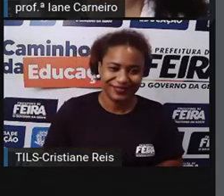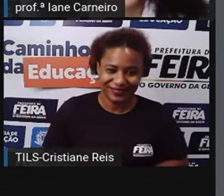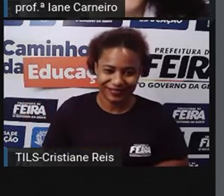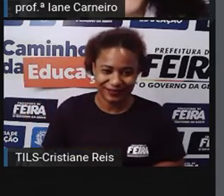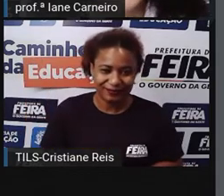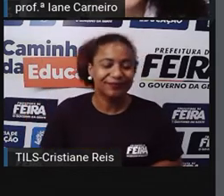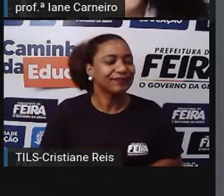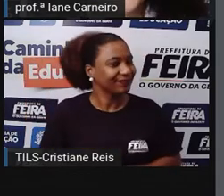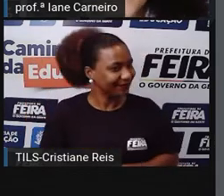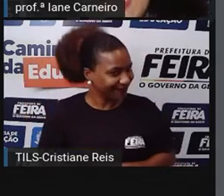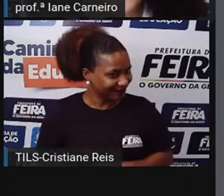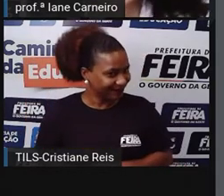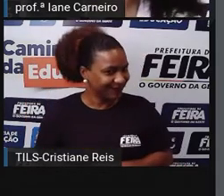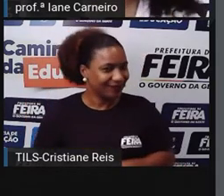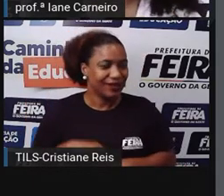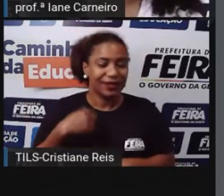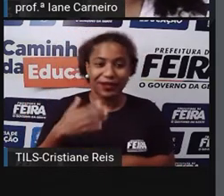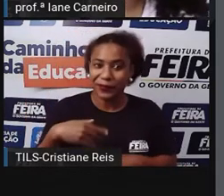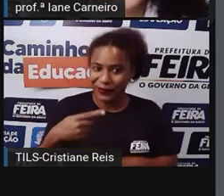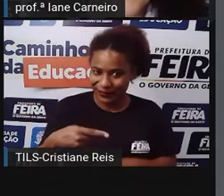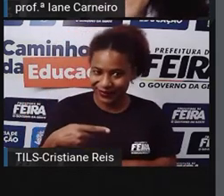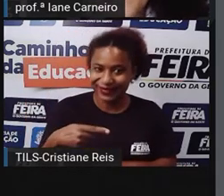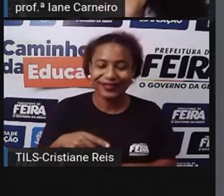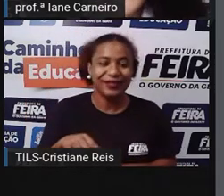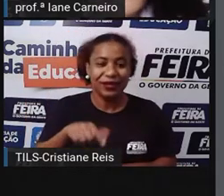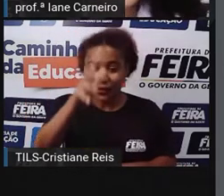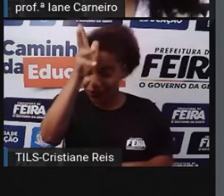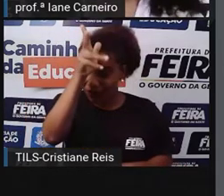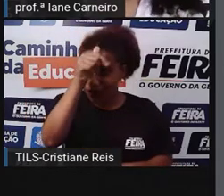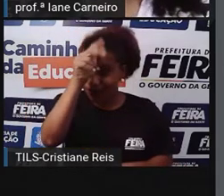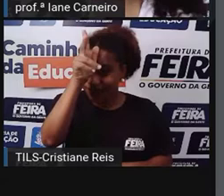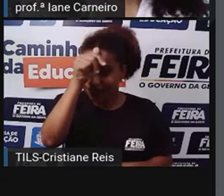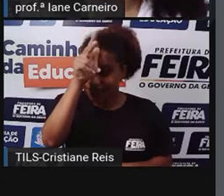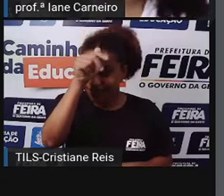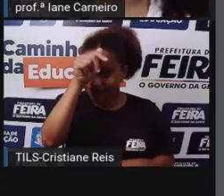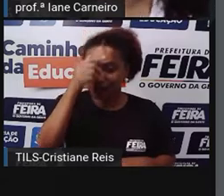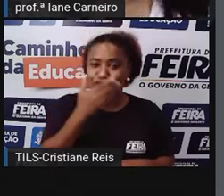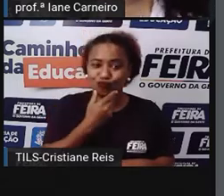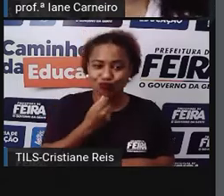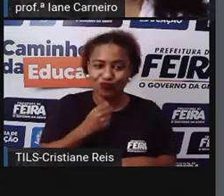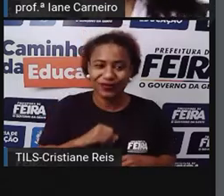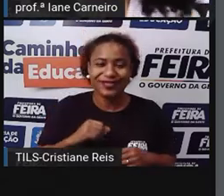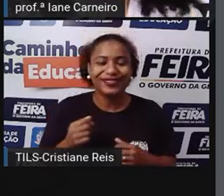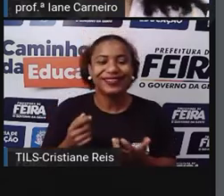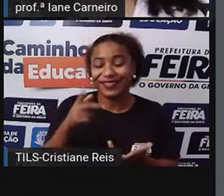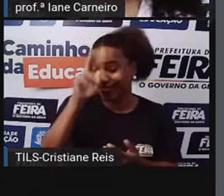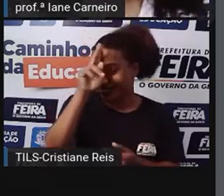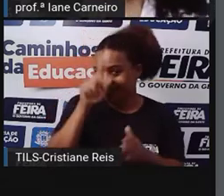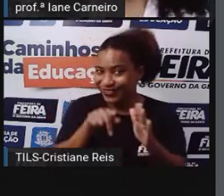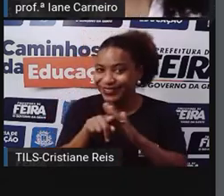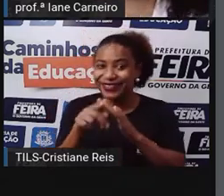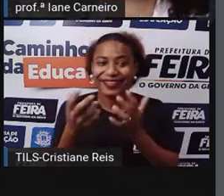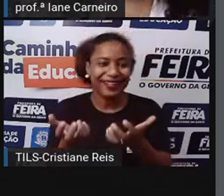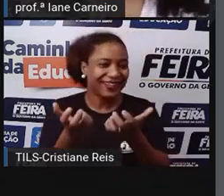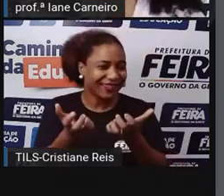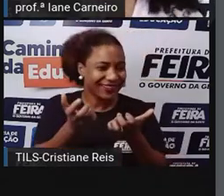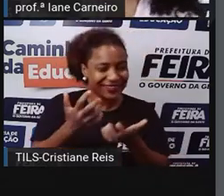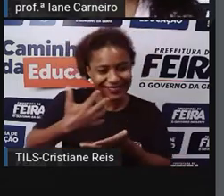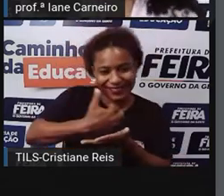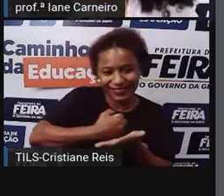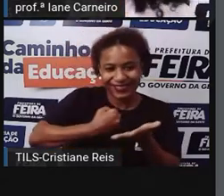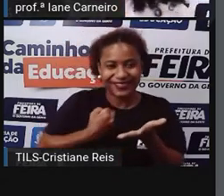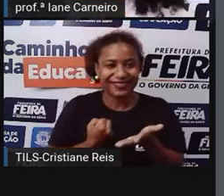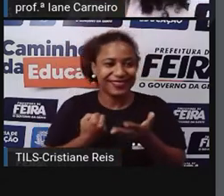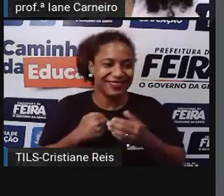Depois, veio passando um galo. Dona baratinha perguntou, quem quer casar com a dona baratinha que tem